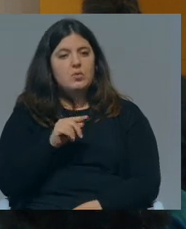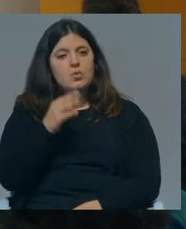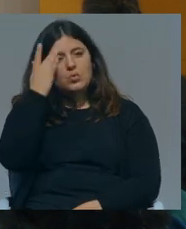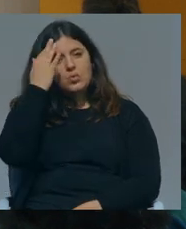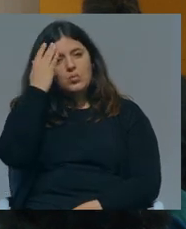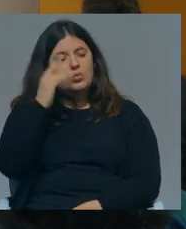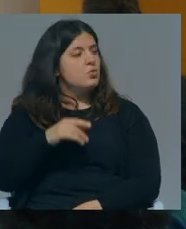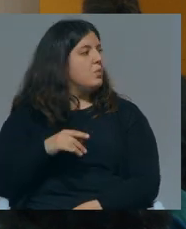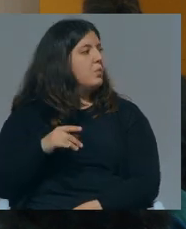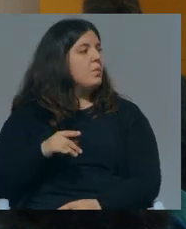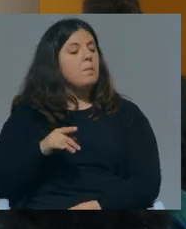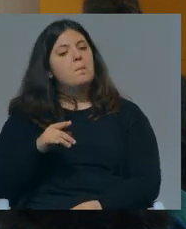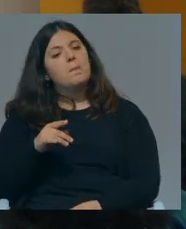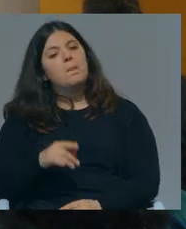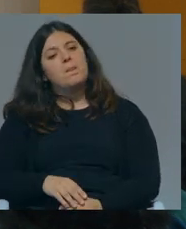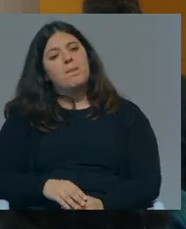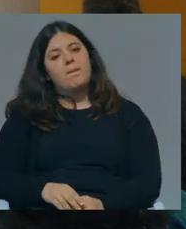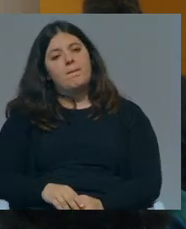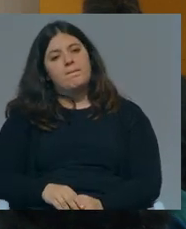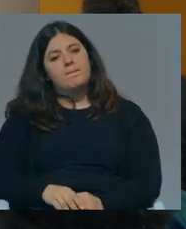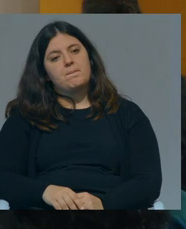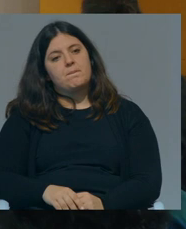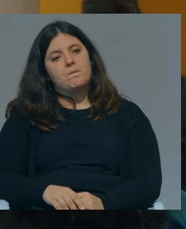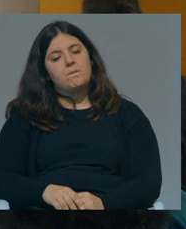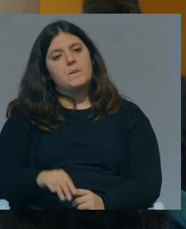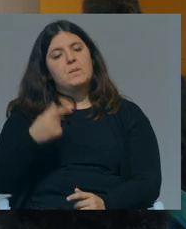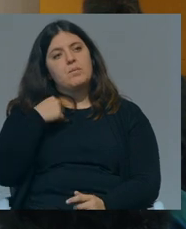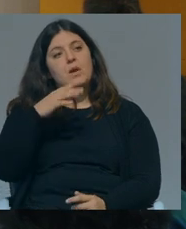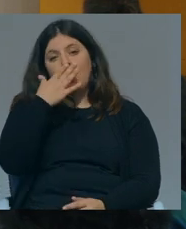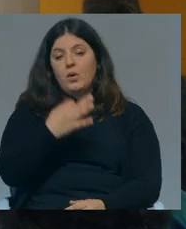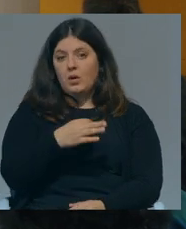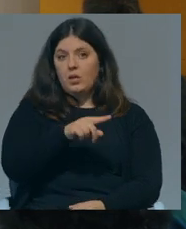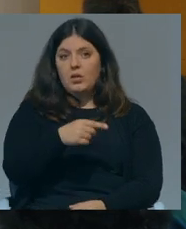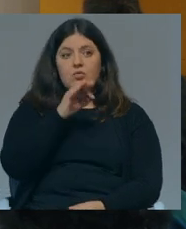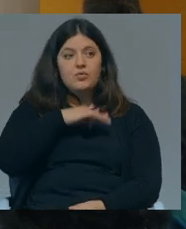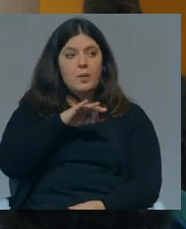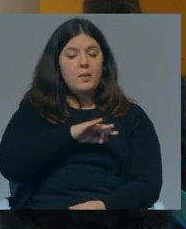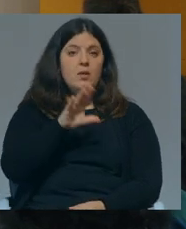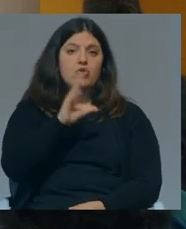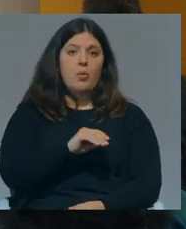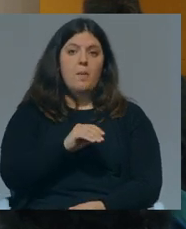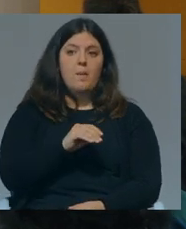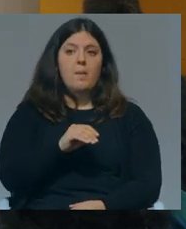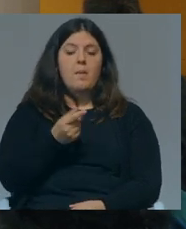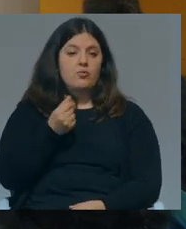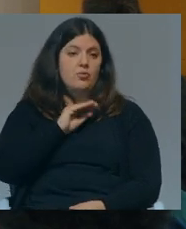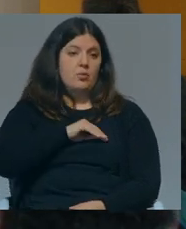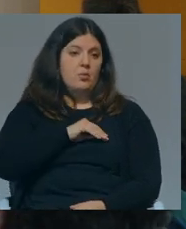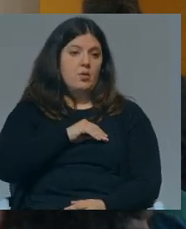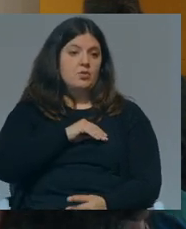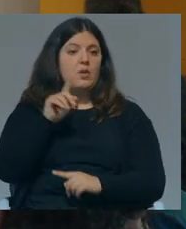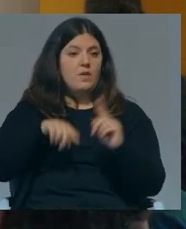números e não sei quer dizer eu acredito que as famílias com maiores fontes de rendimento